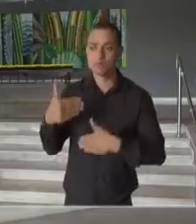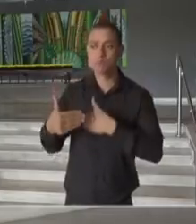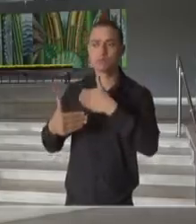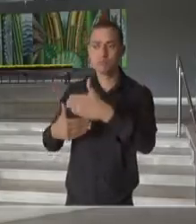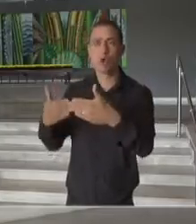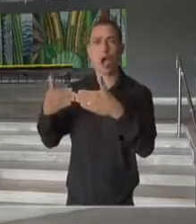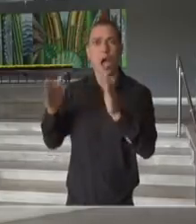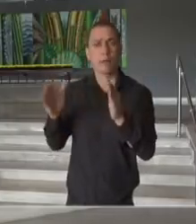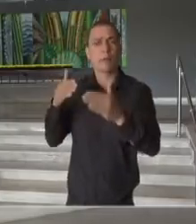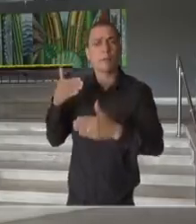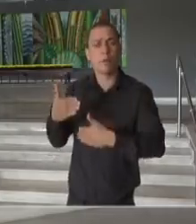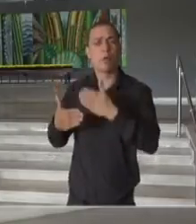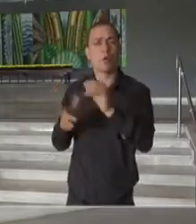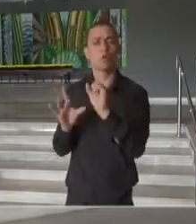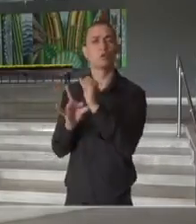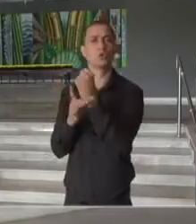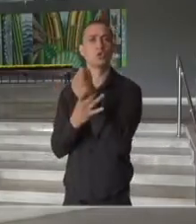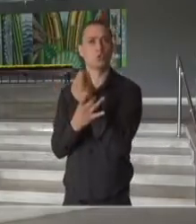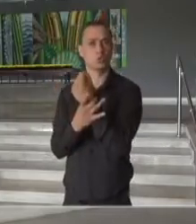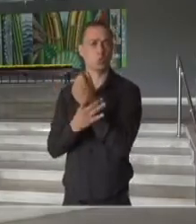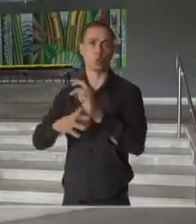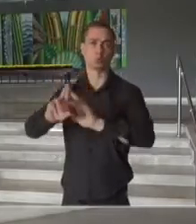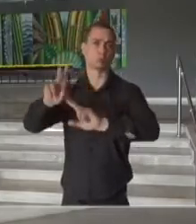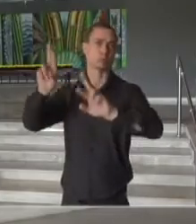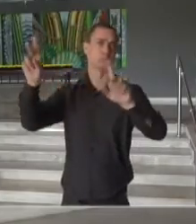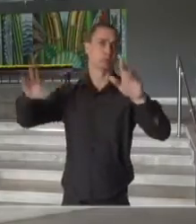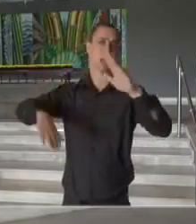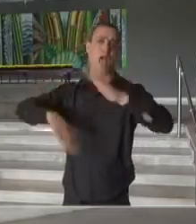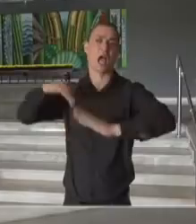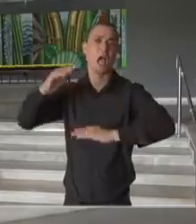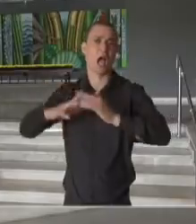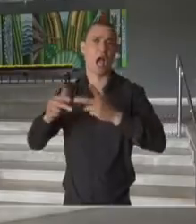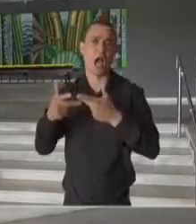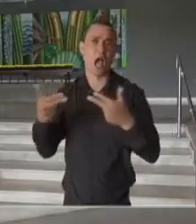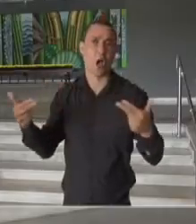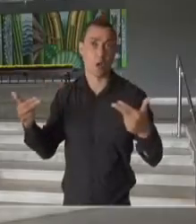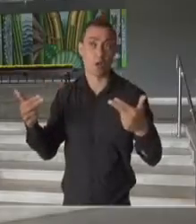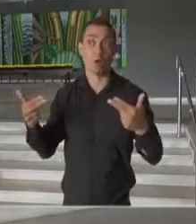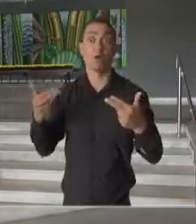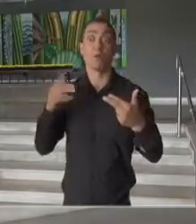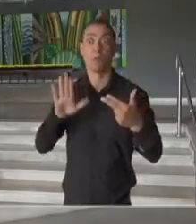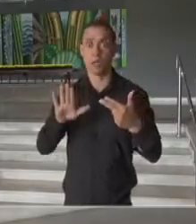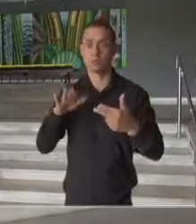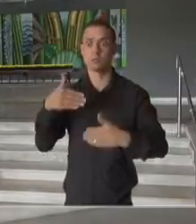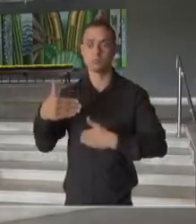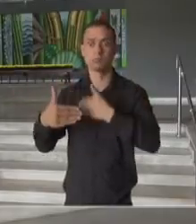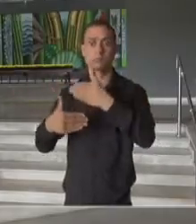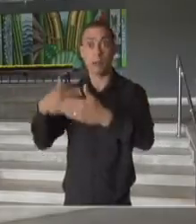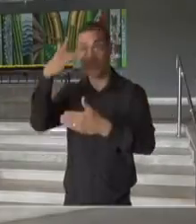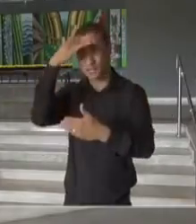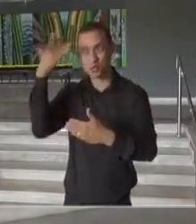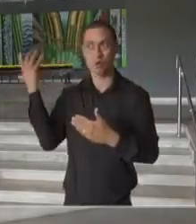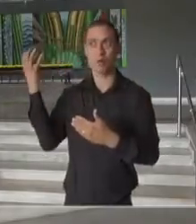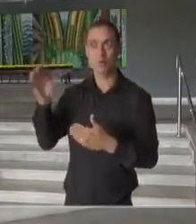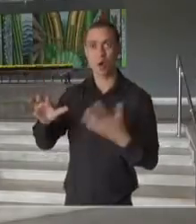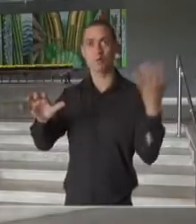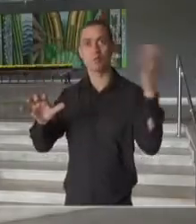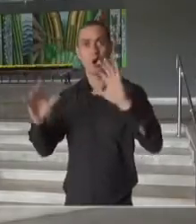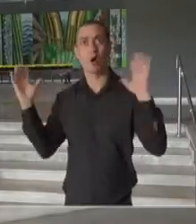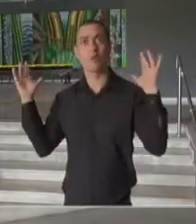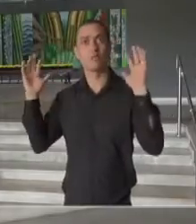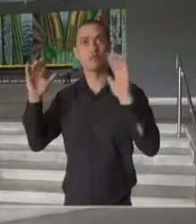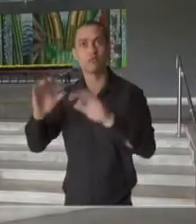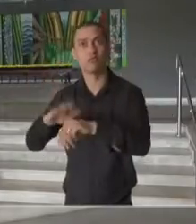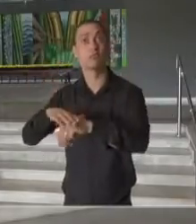gradativa, de segura, das diversas atividades, cada vez com uma presença maior de pessoas,